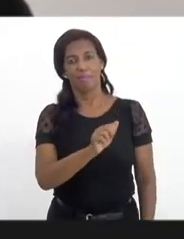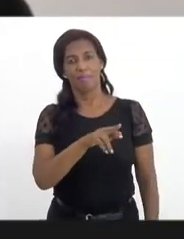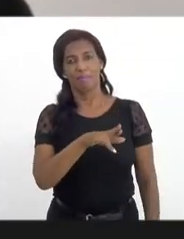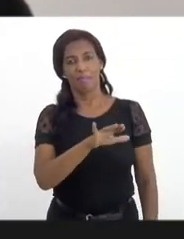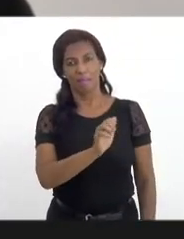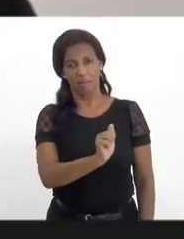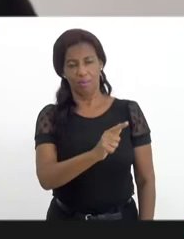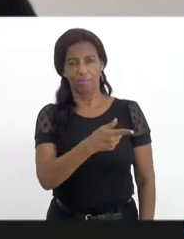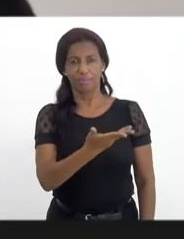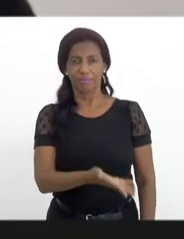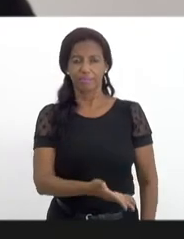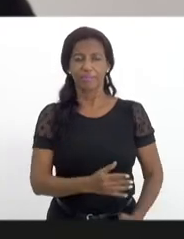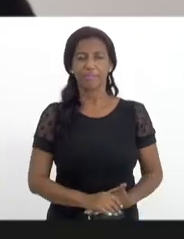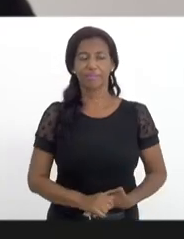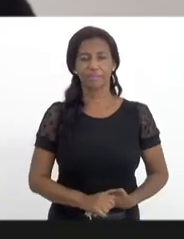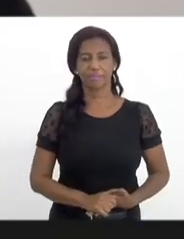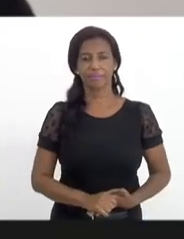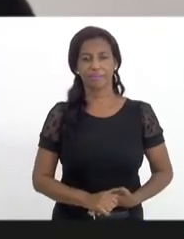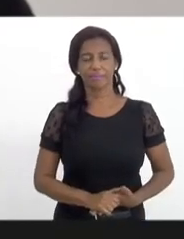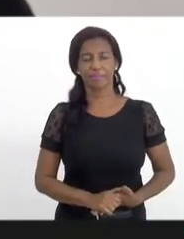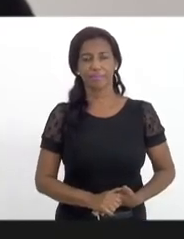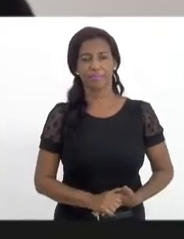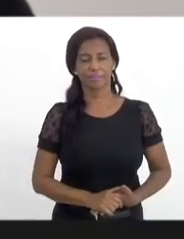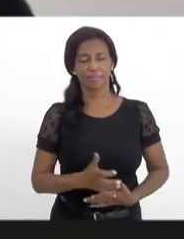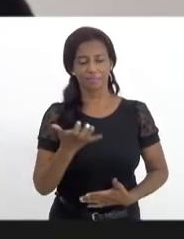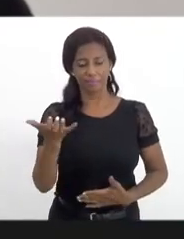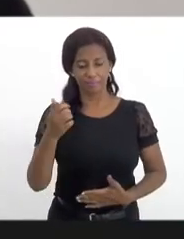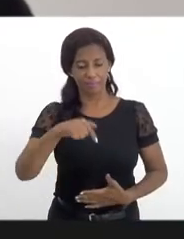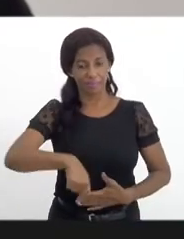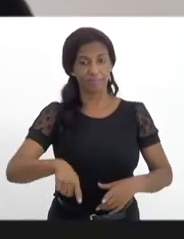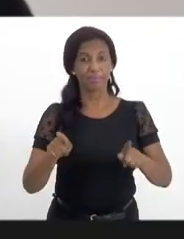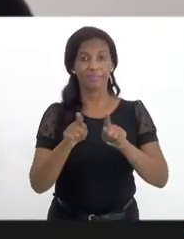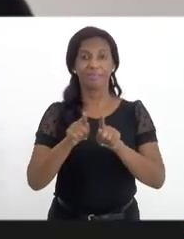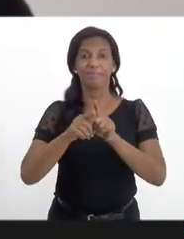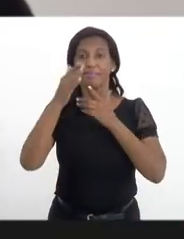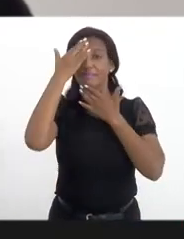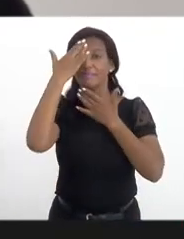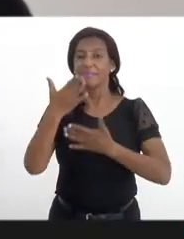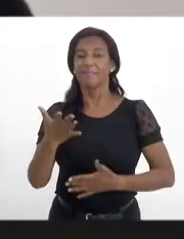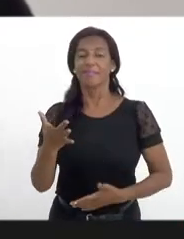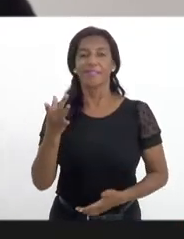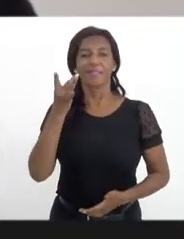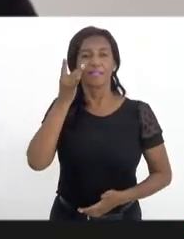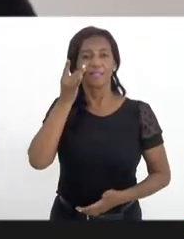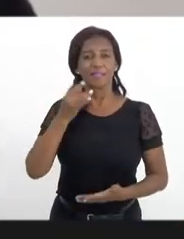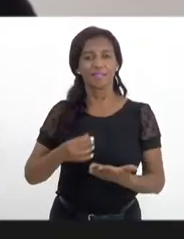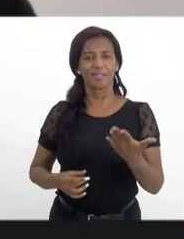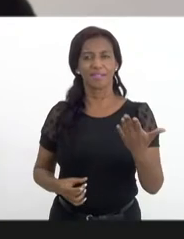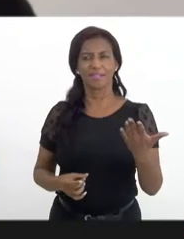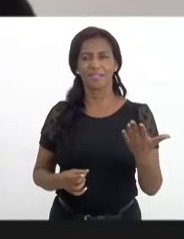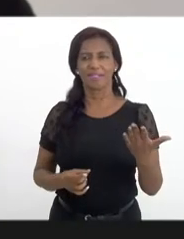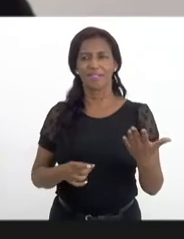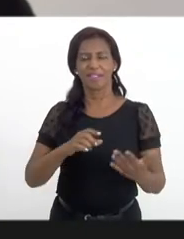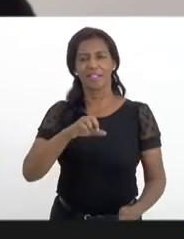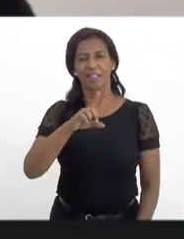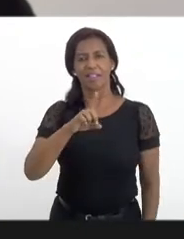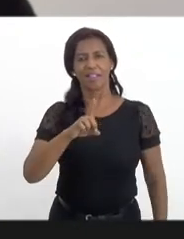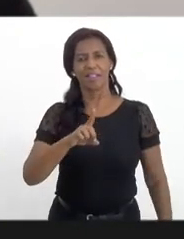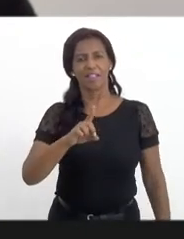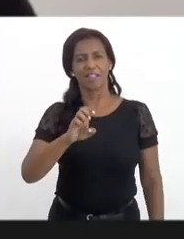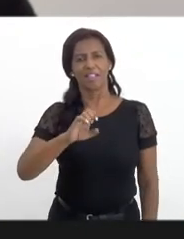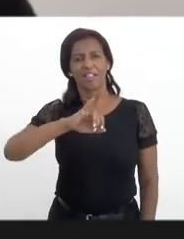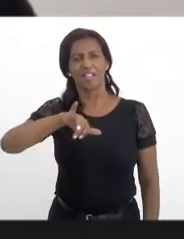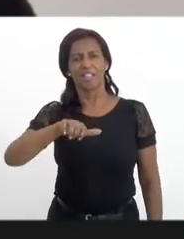Carneiro. Quero aqui também registrar e agradecer a presença da senhora Dijane Macego,